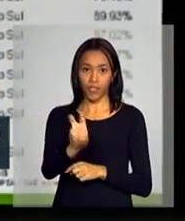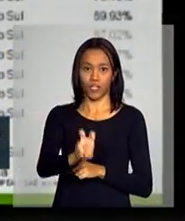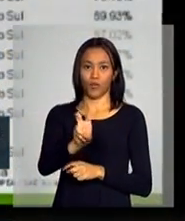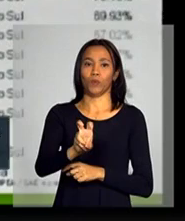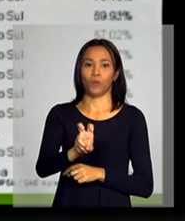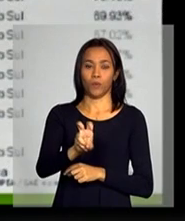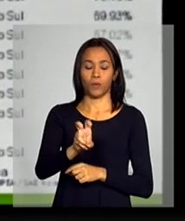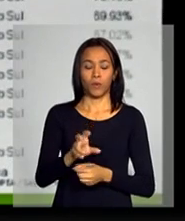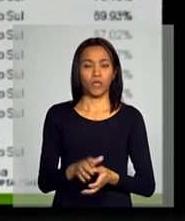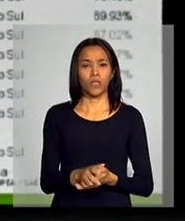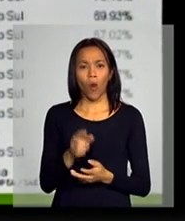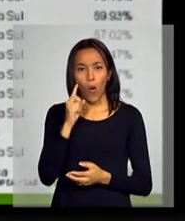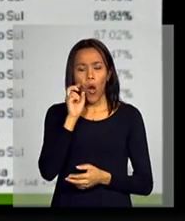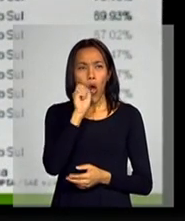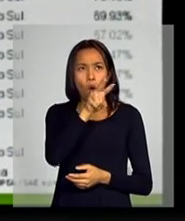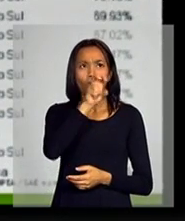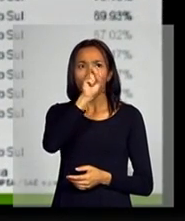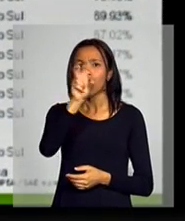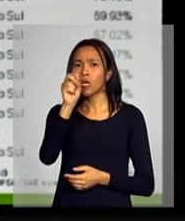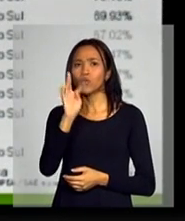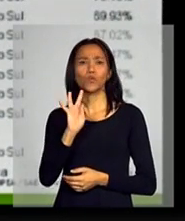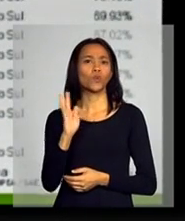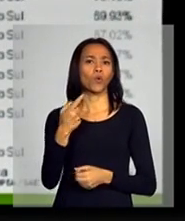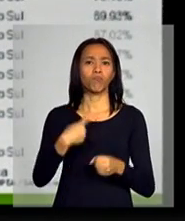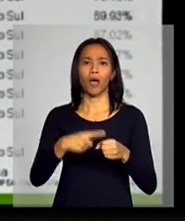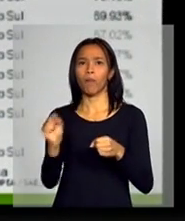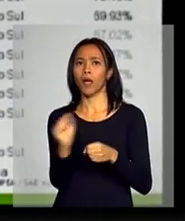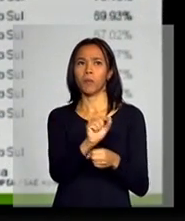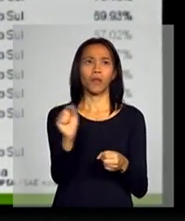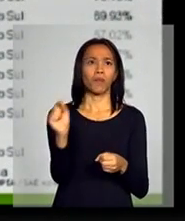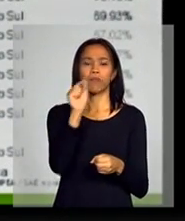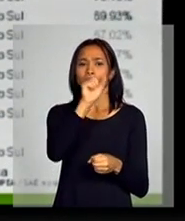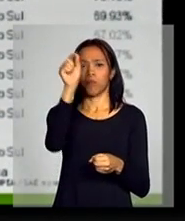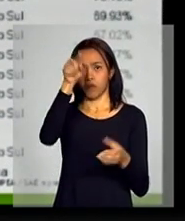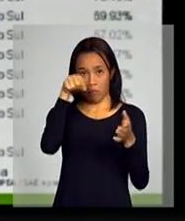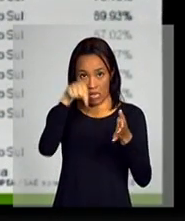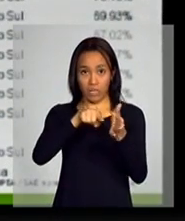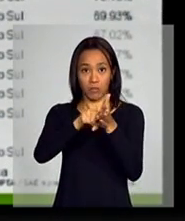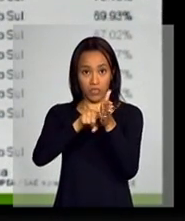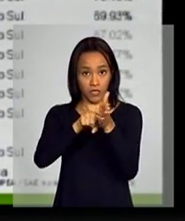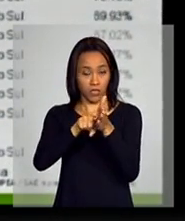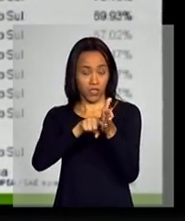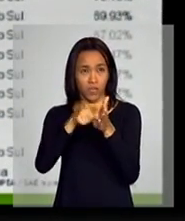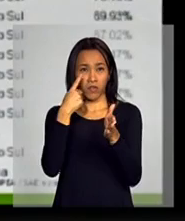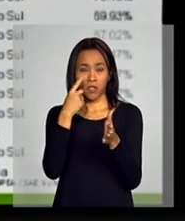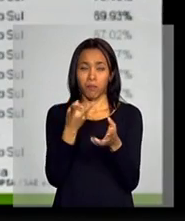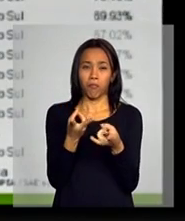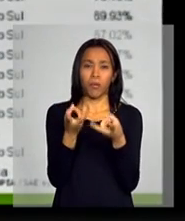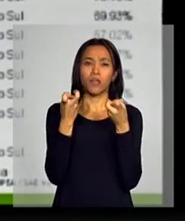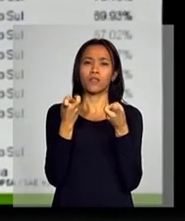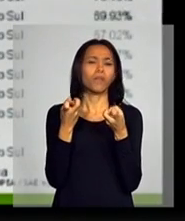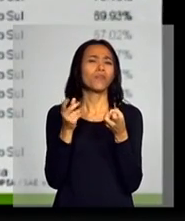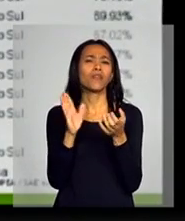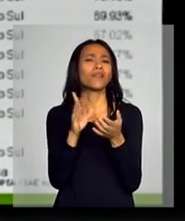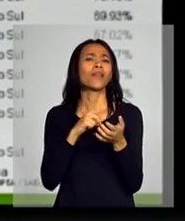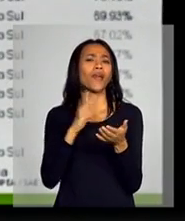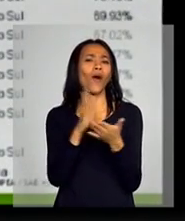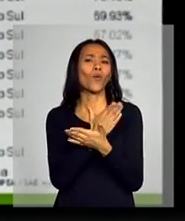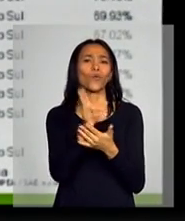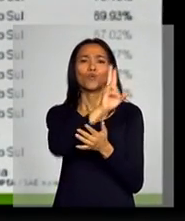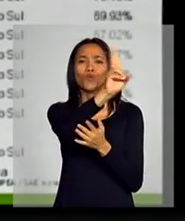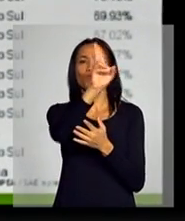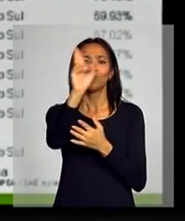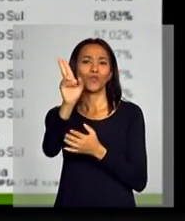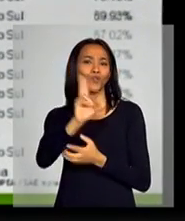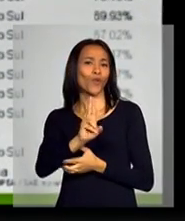E aí, olhando todos os municípios brasileiros, vantagem do censo, você repara que tem alguns nomes curiosos nos mais